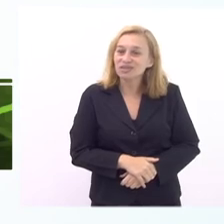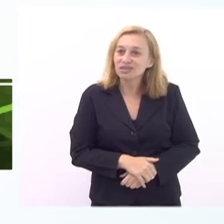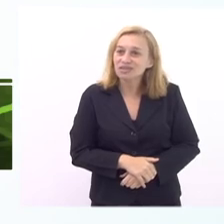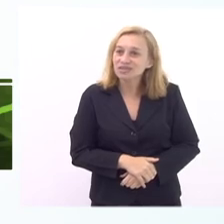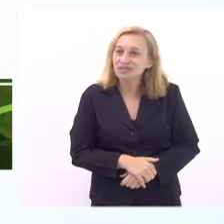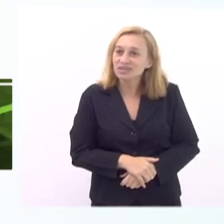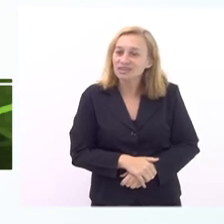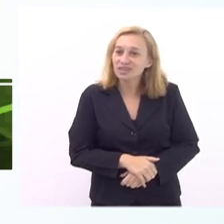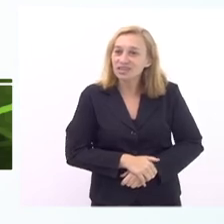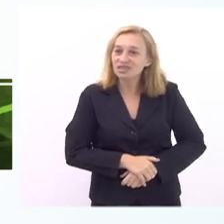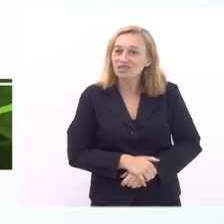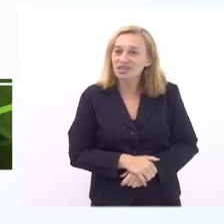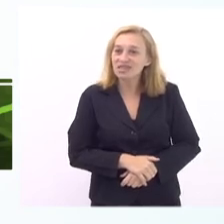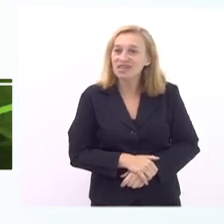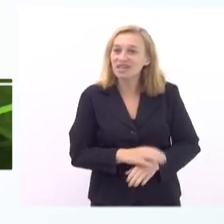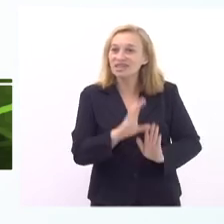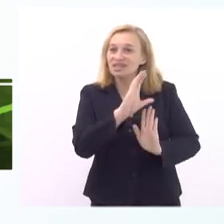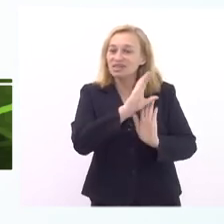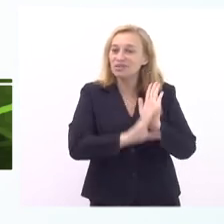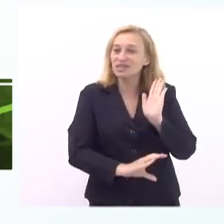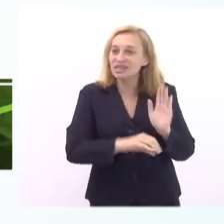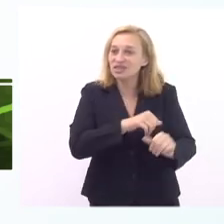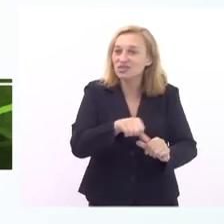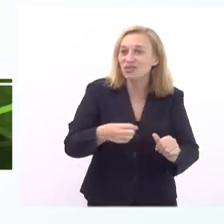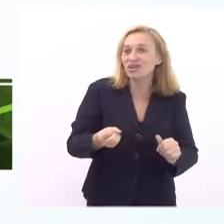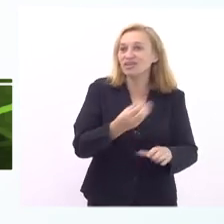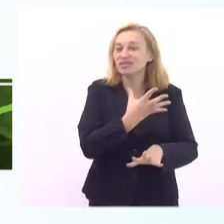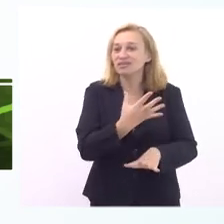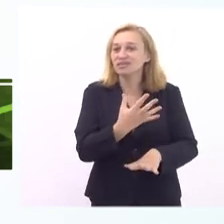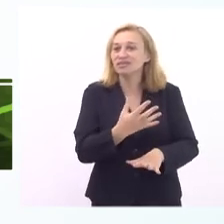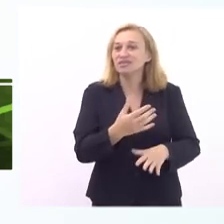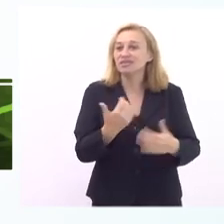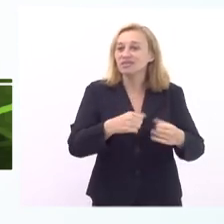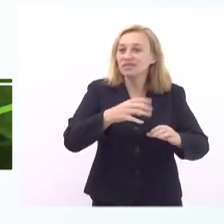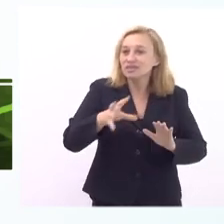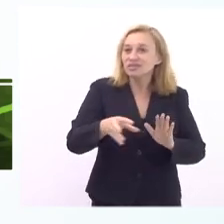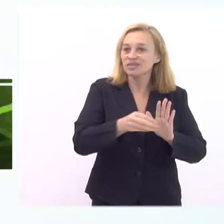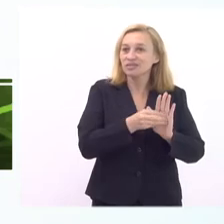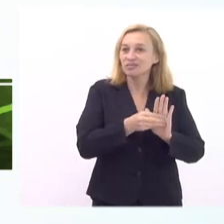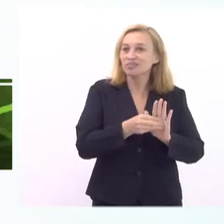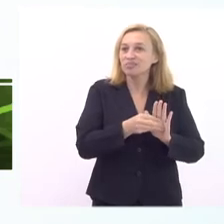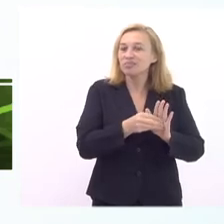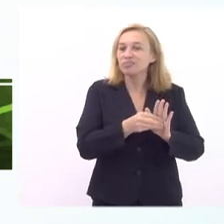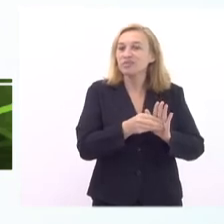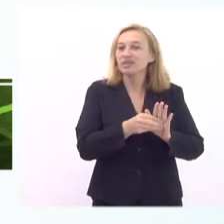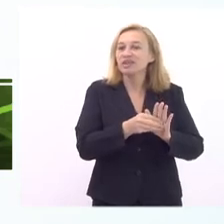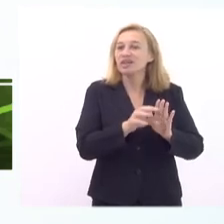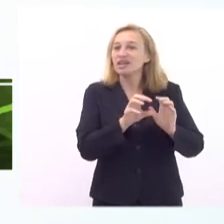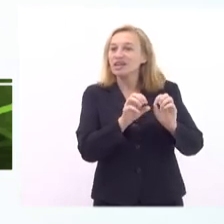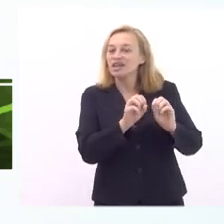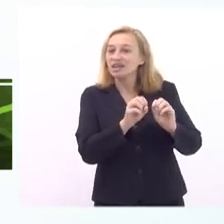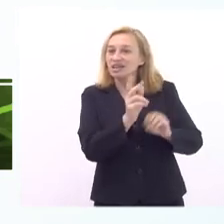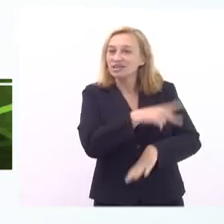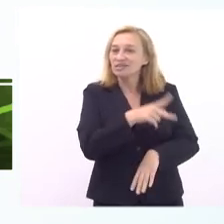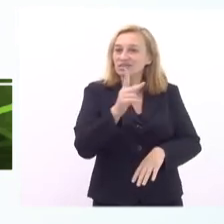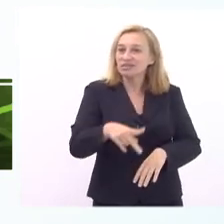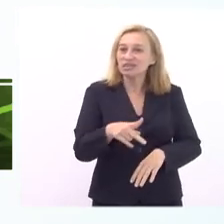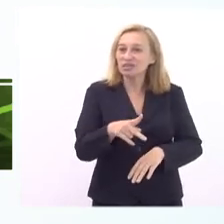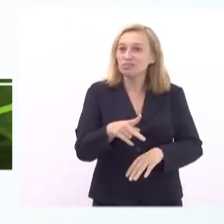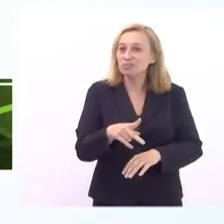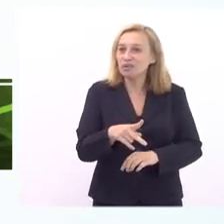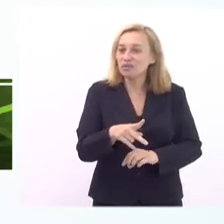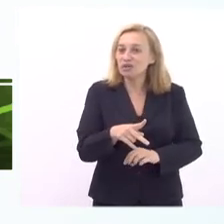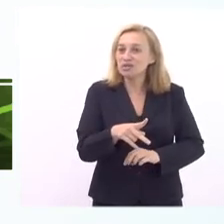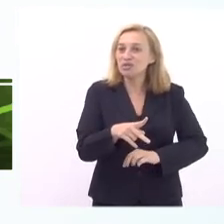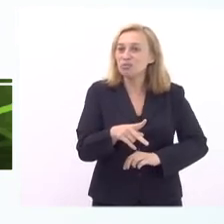que implementar um novo currículo sem poder substituir orientadores educacionais coordenadores pedagógicos